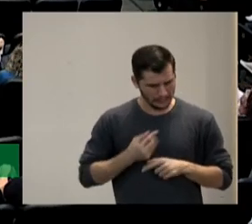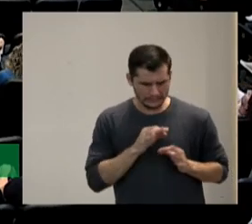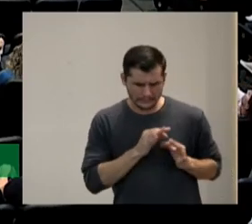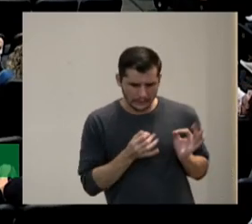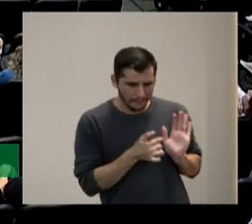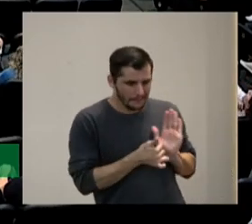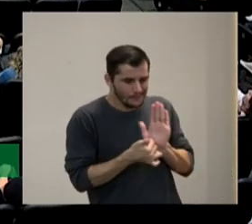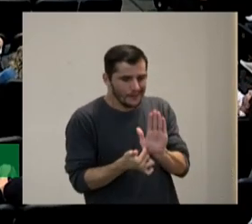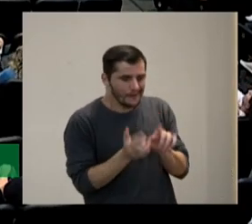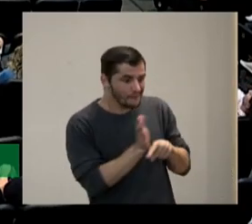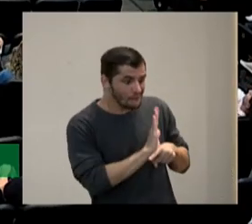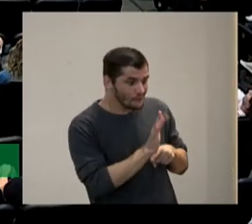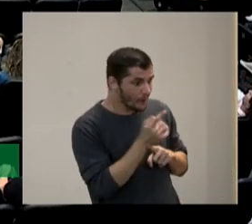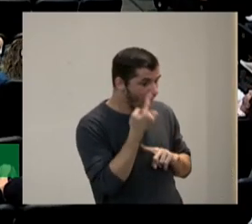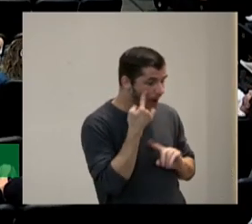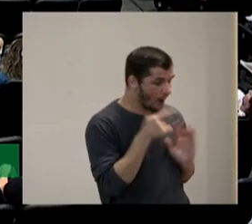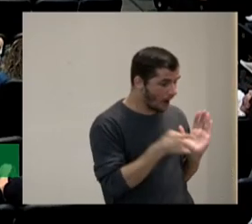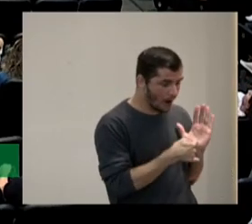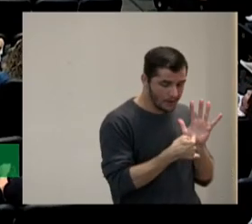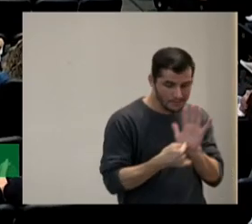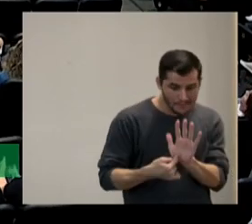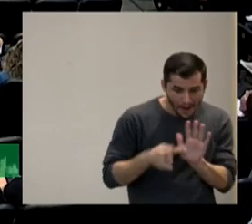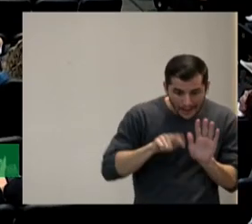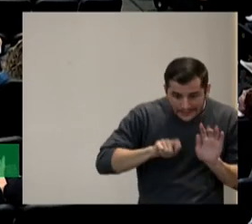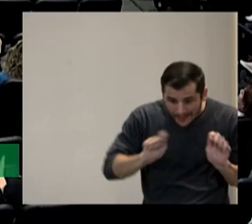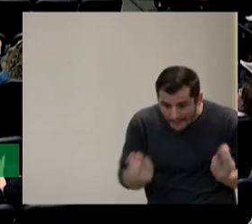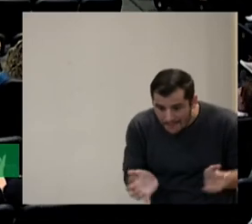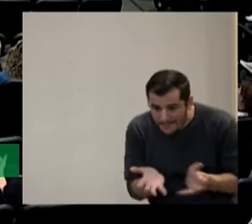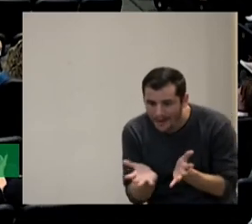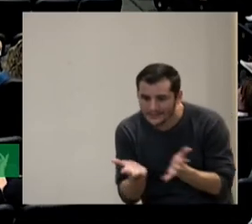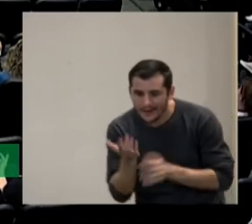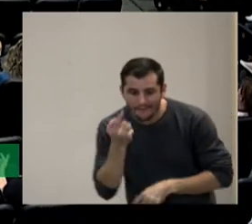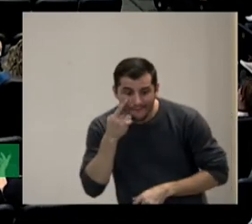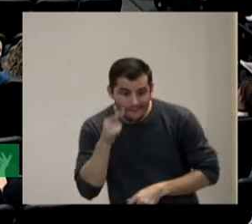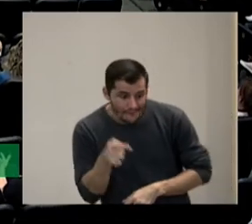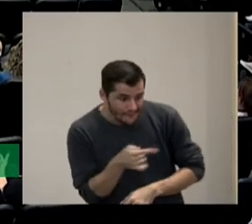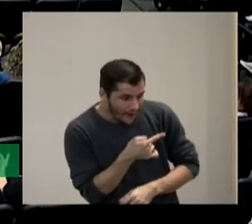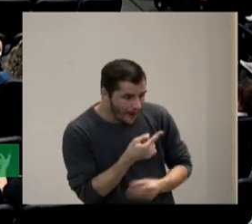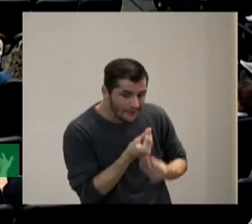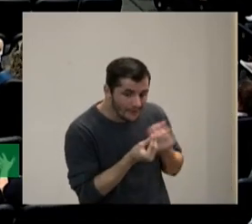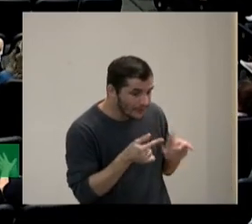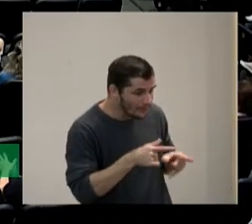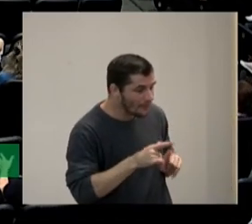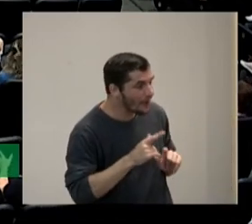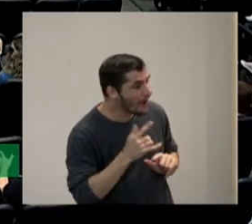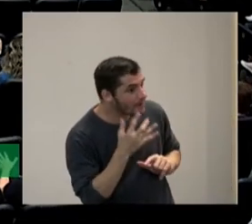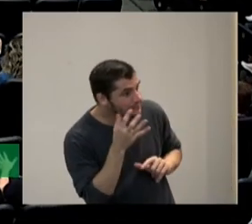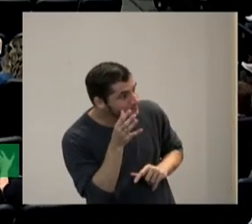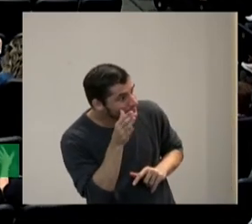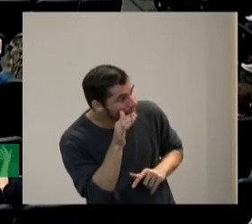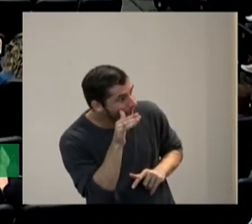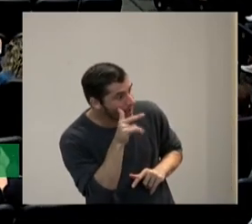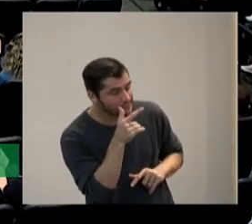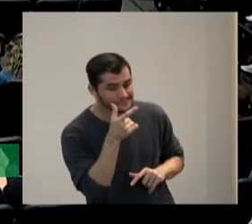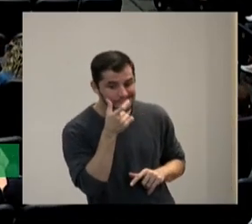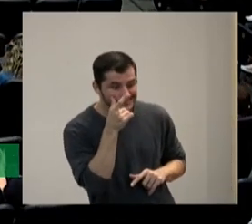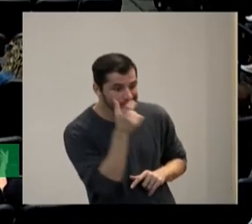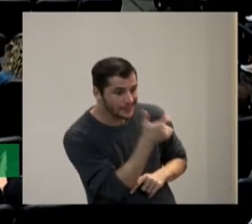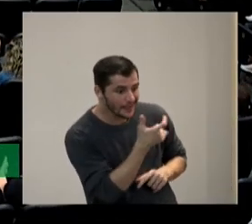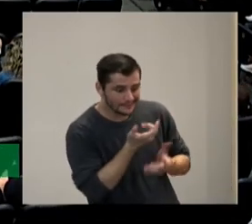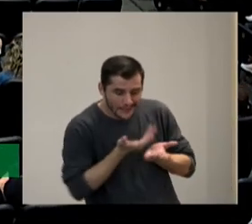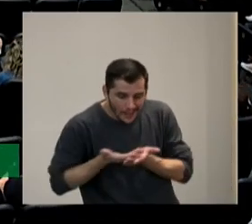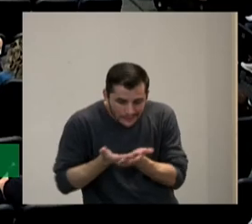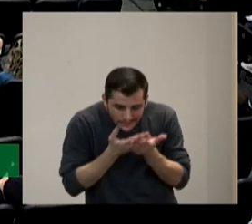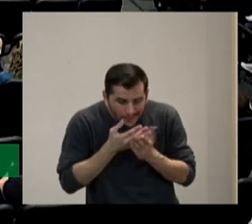creação do ser vivo poderia ser motivador para para eles sentissem o interesse por estudar